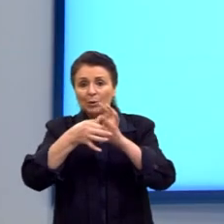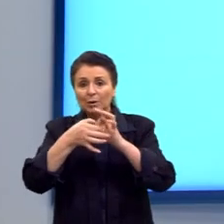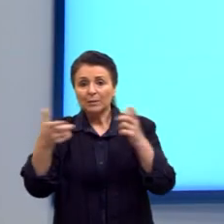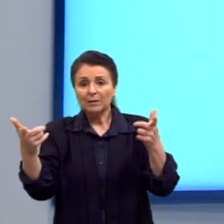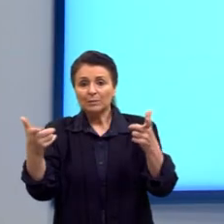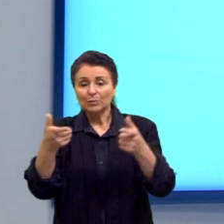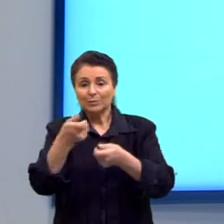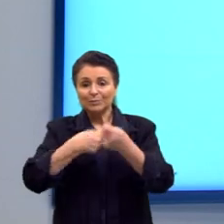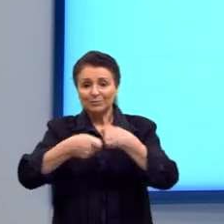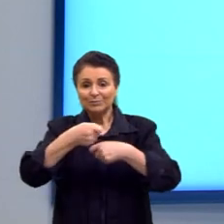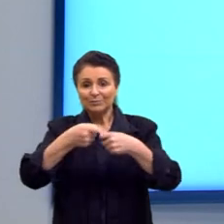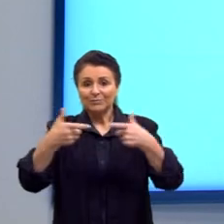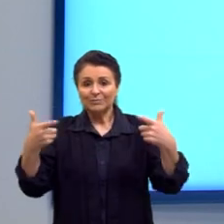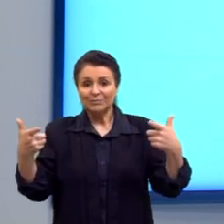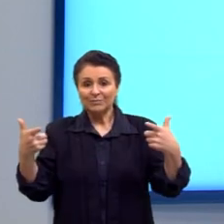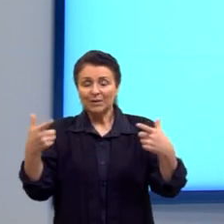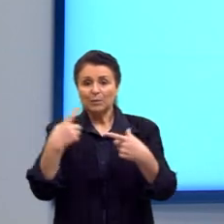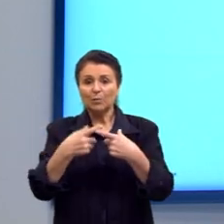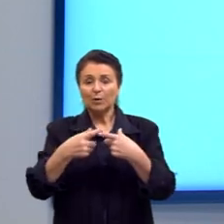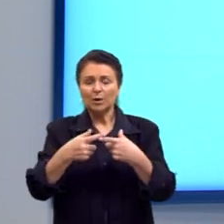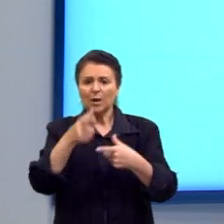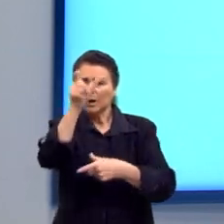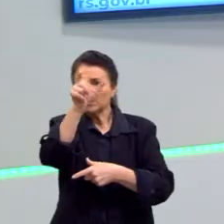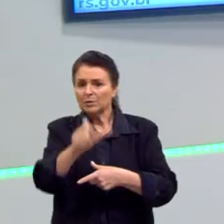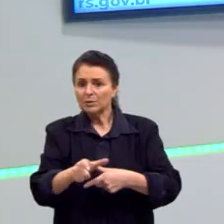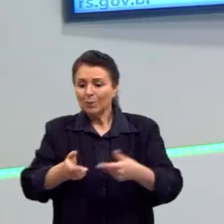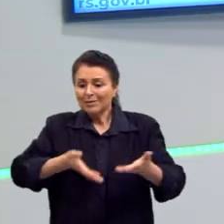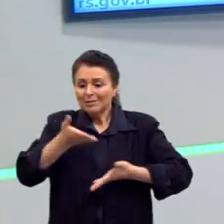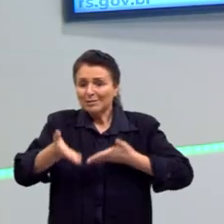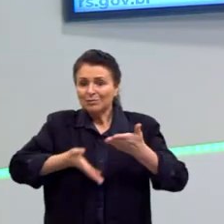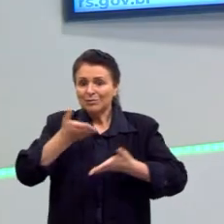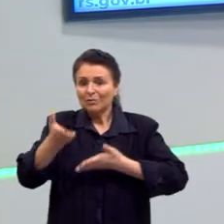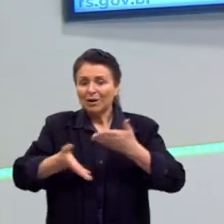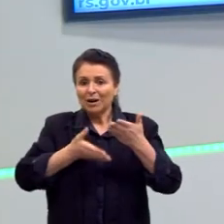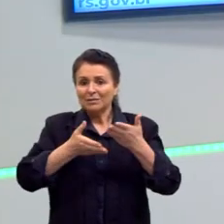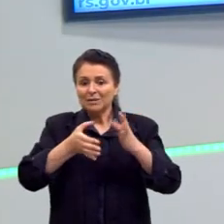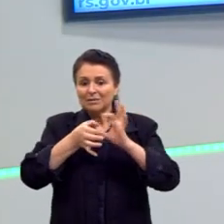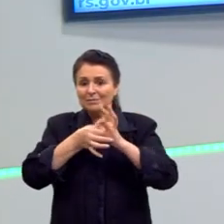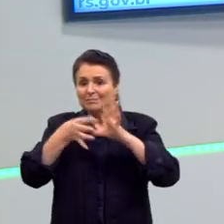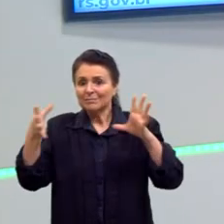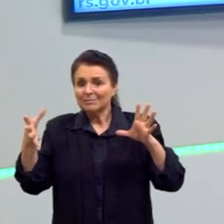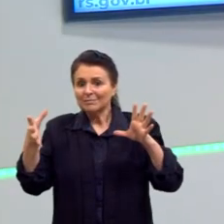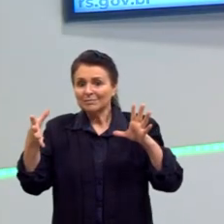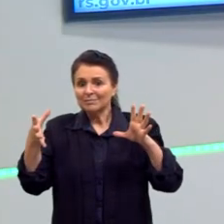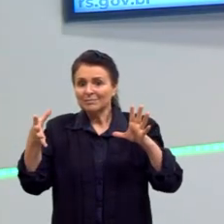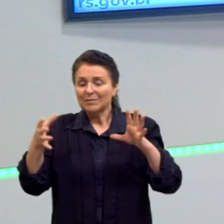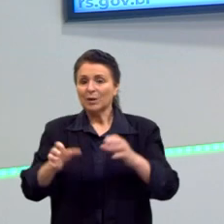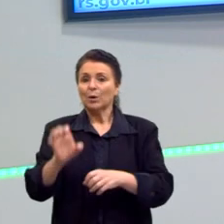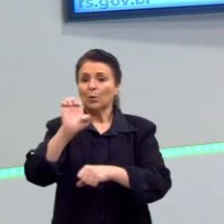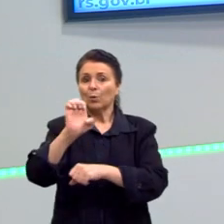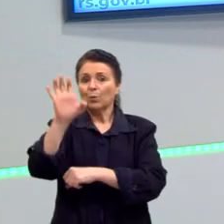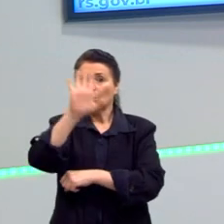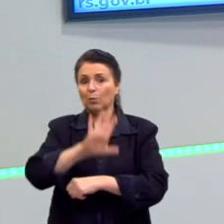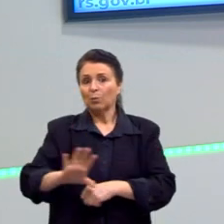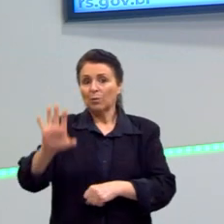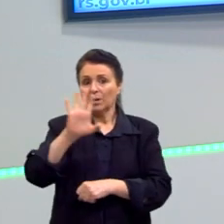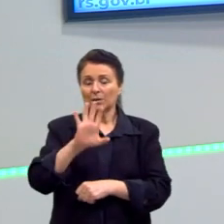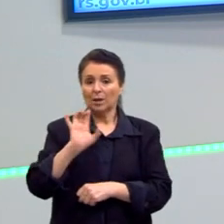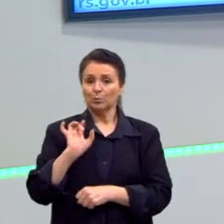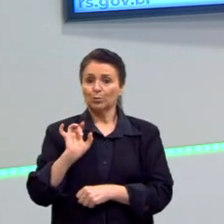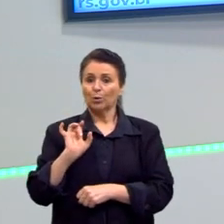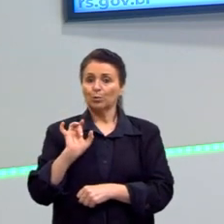Porque as pessoas são incentivadas ao liberalismo, incentivadas à iniciativa. O Estado só deve